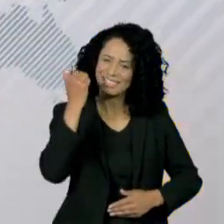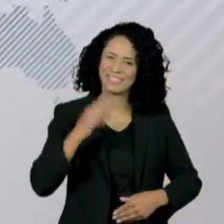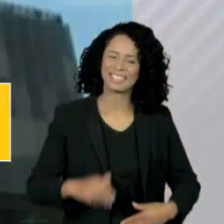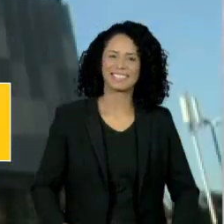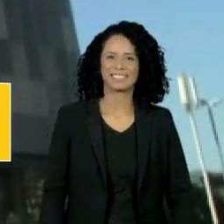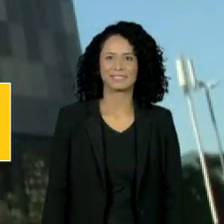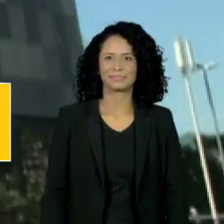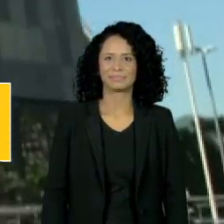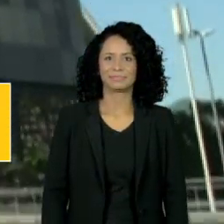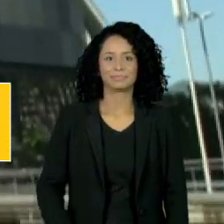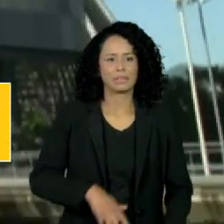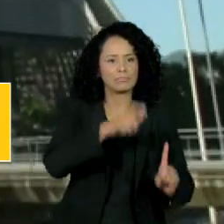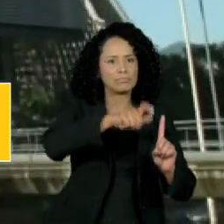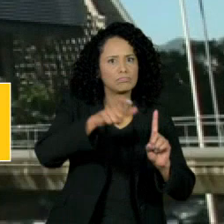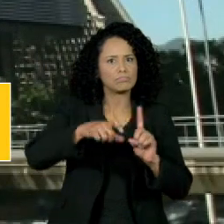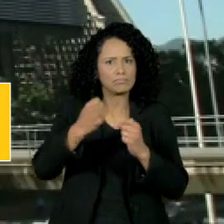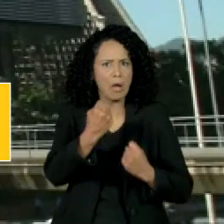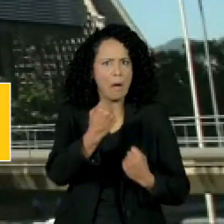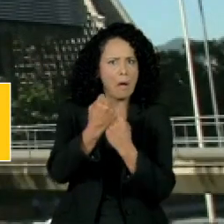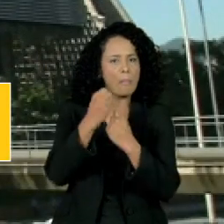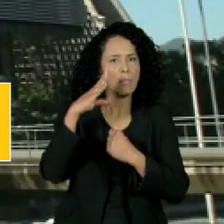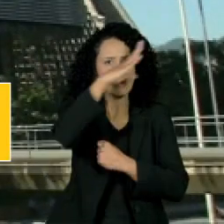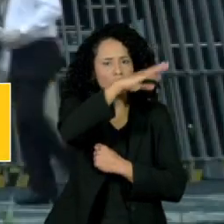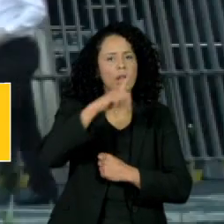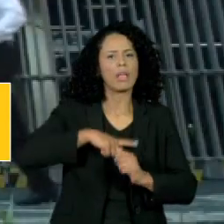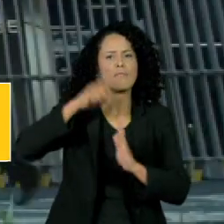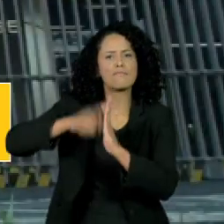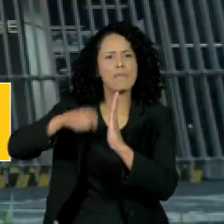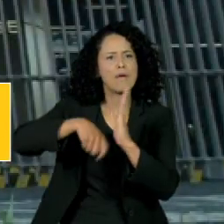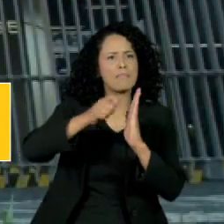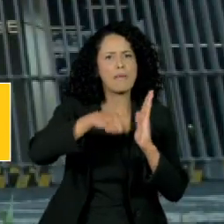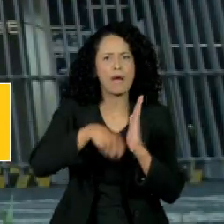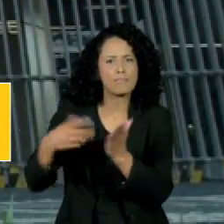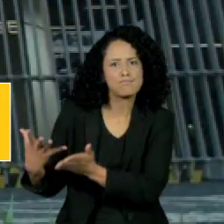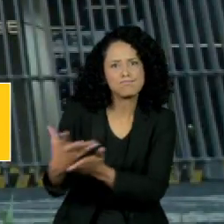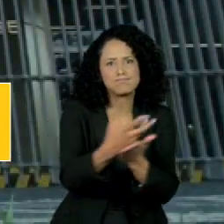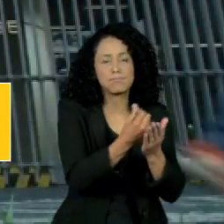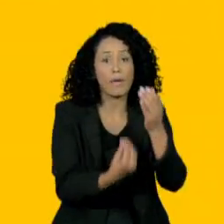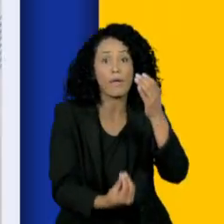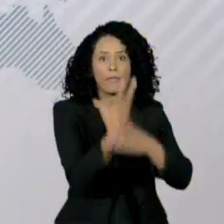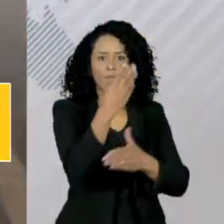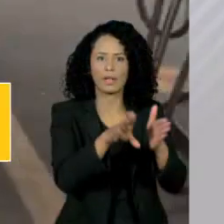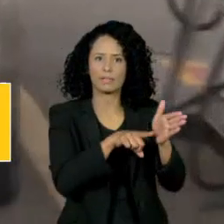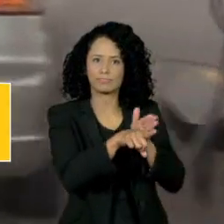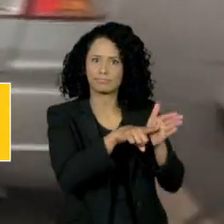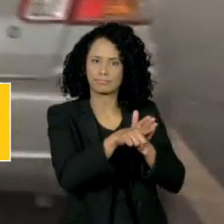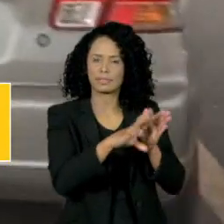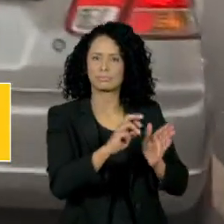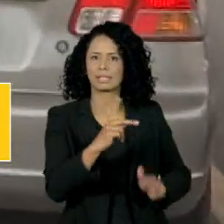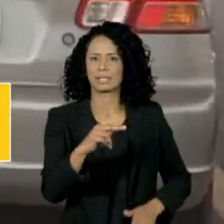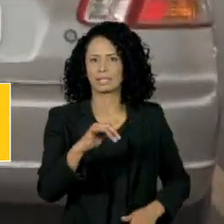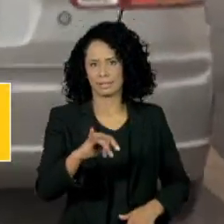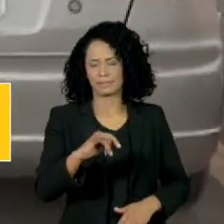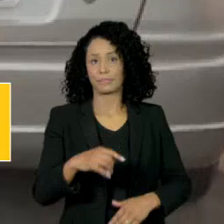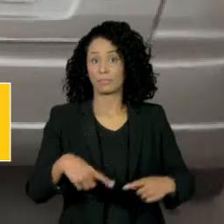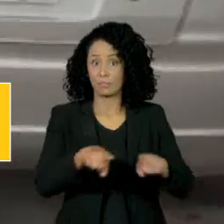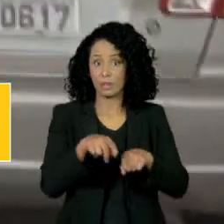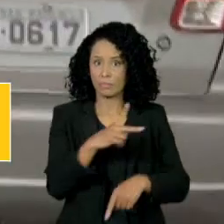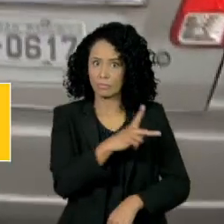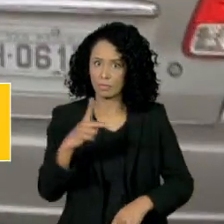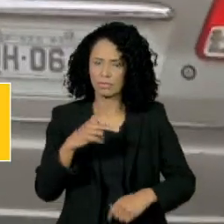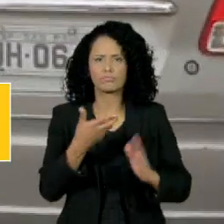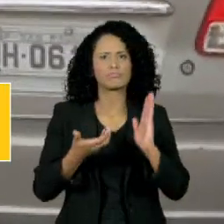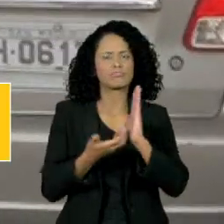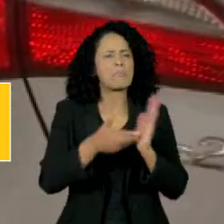Aliados de Bolsonaro começam a colher assinaturas para criar CPI da Petrobras. O presidente da Câmara cobra medidas